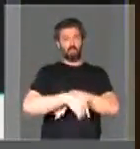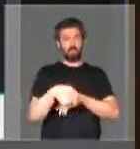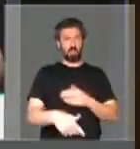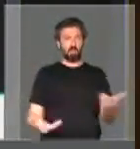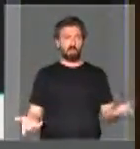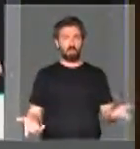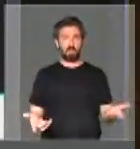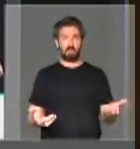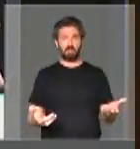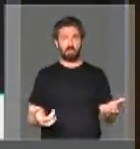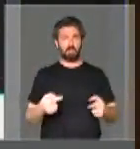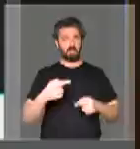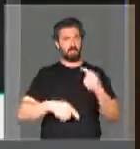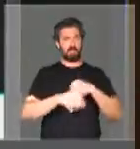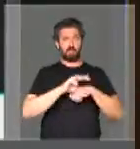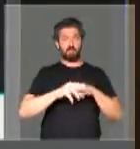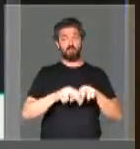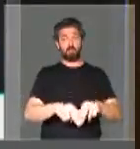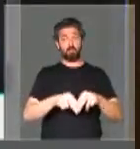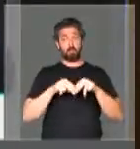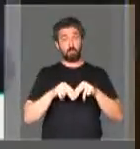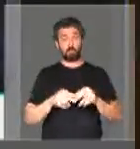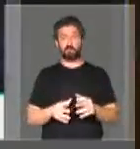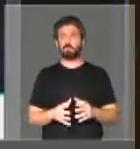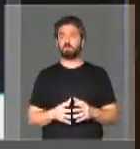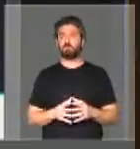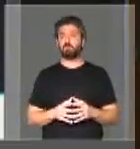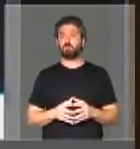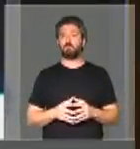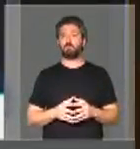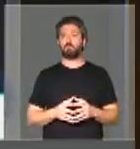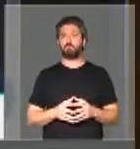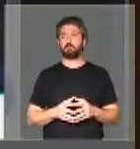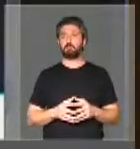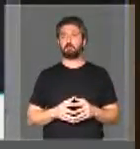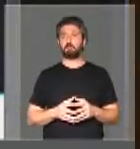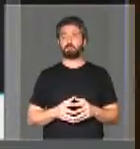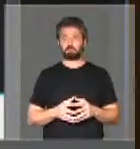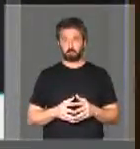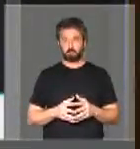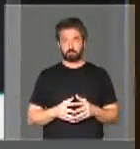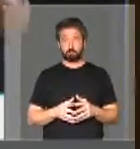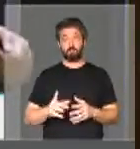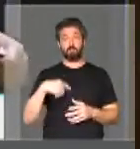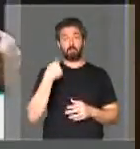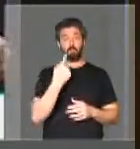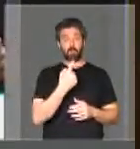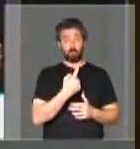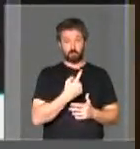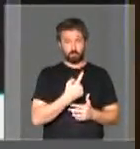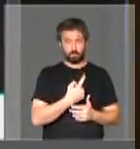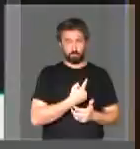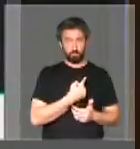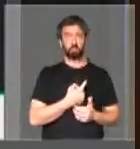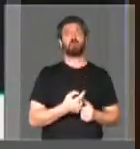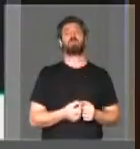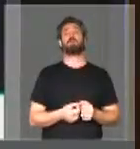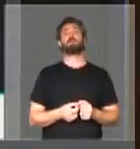ilegalmente, de forma inconstitucional. Por essa razão, nós do PSB aditamos,